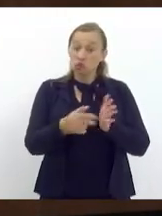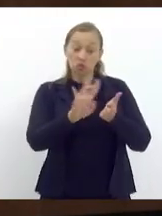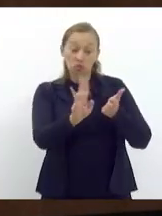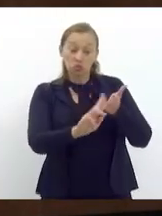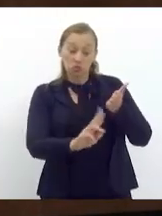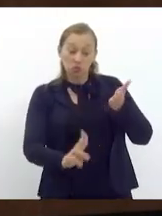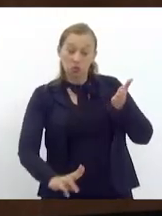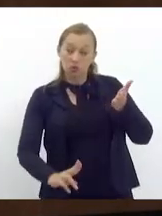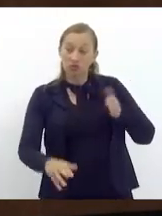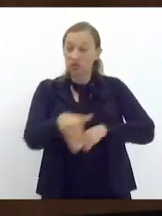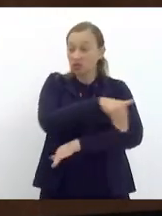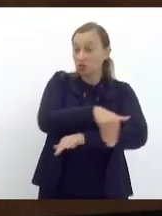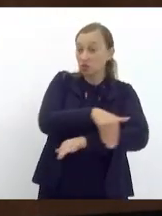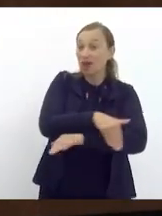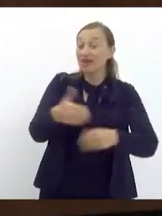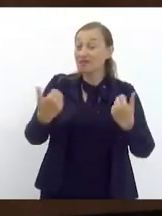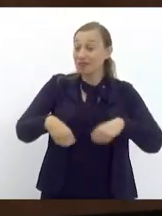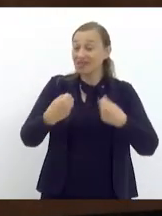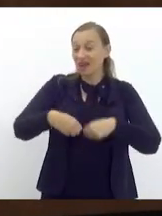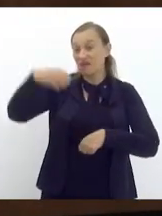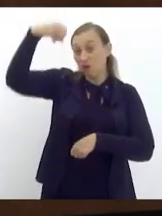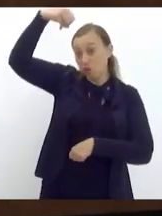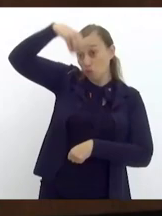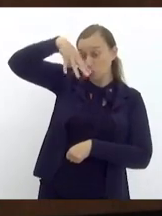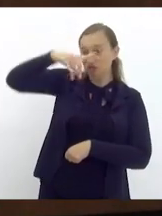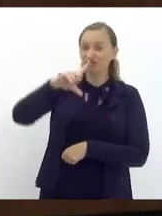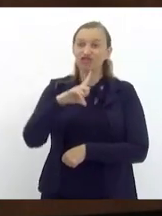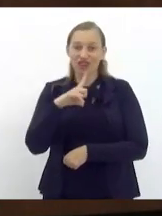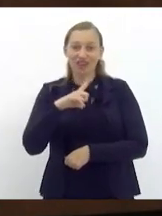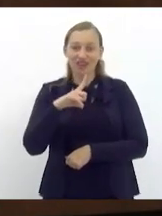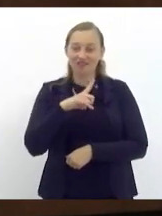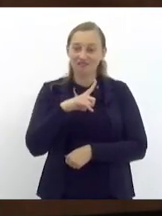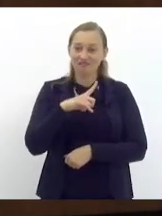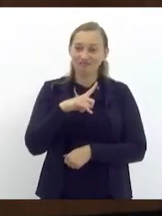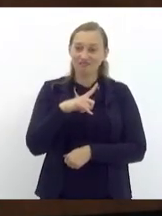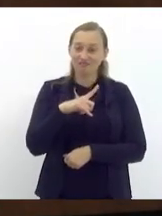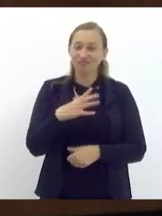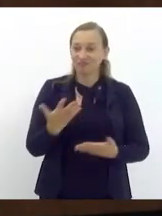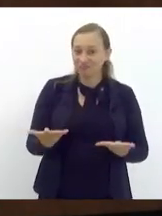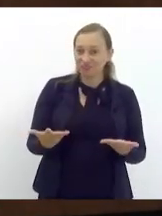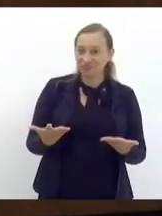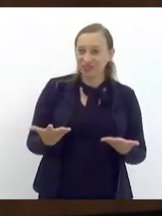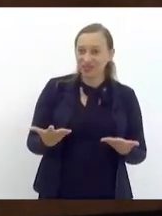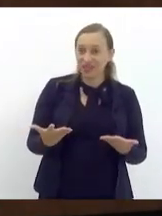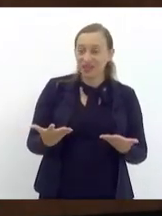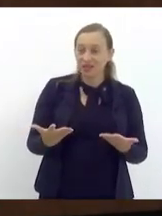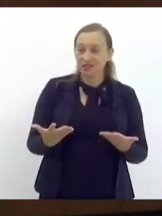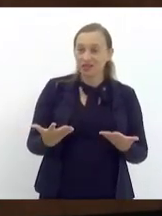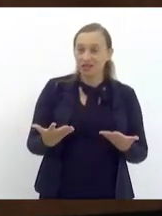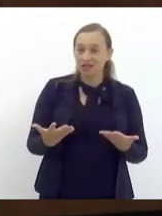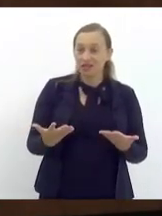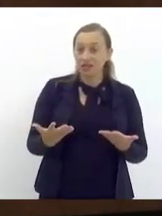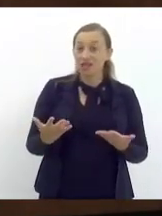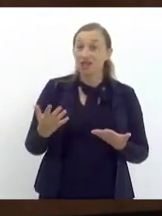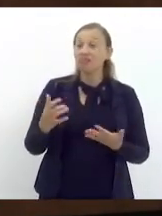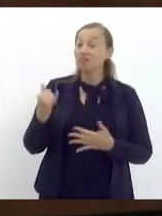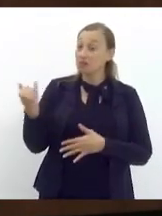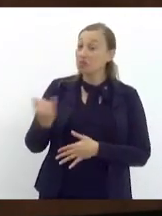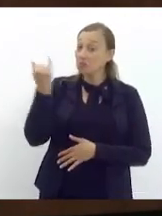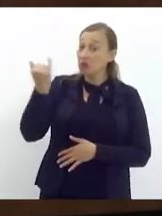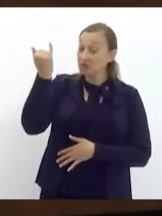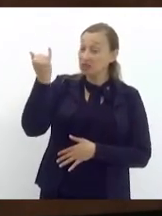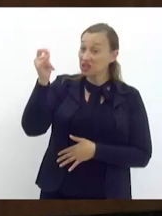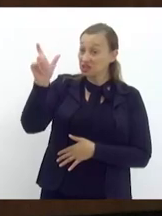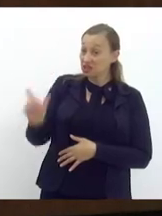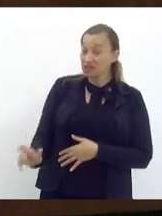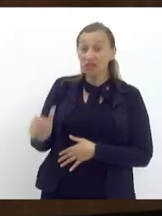e ela tinha e era muito relevante para ela, porque